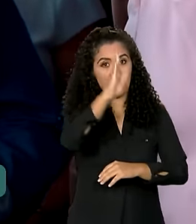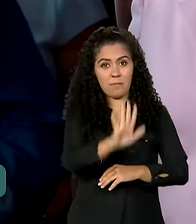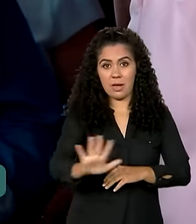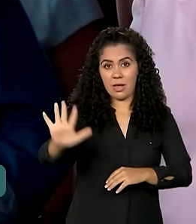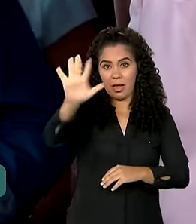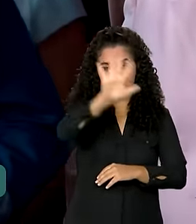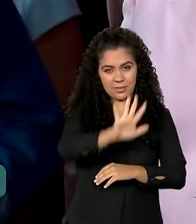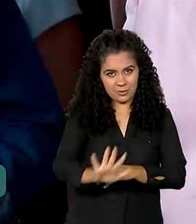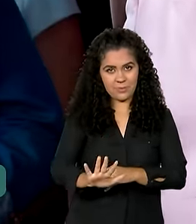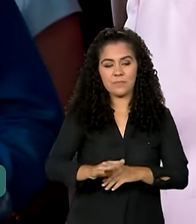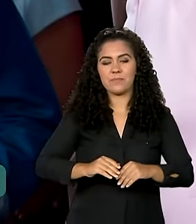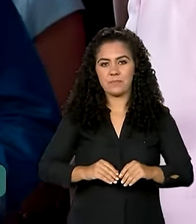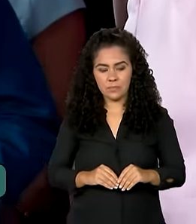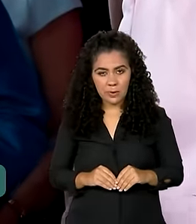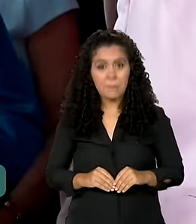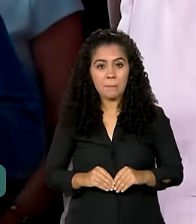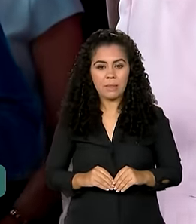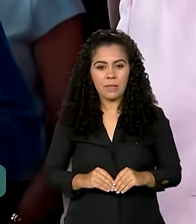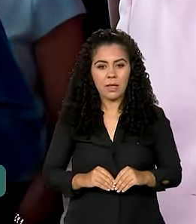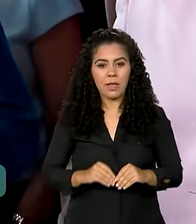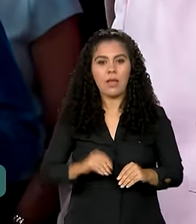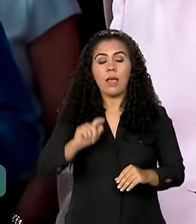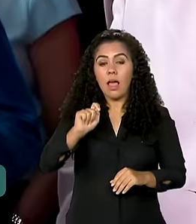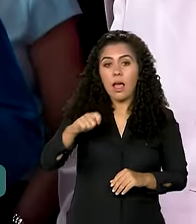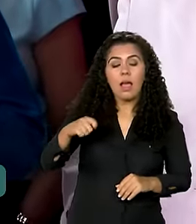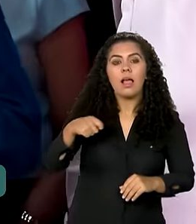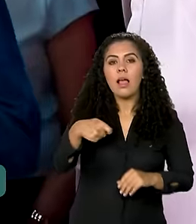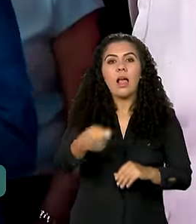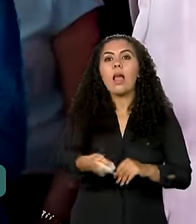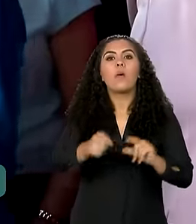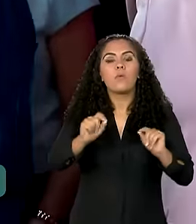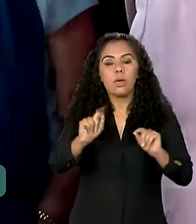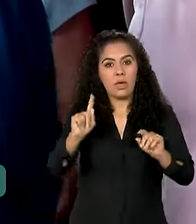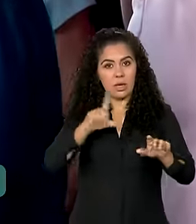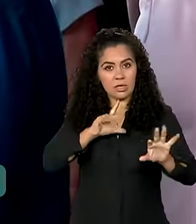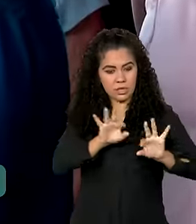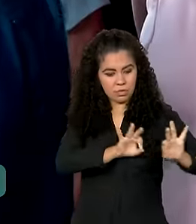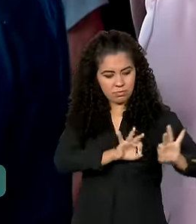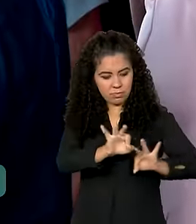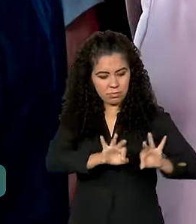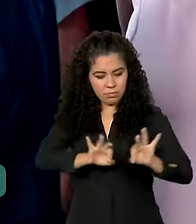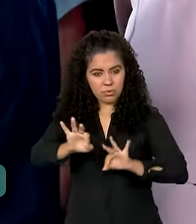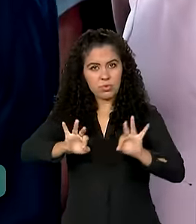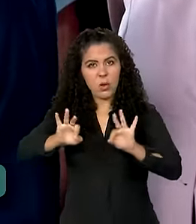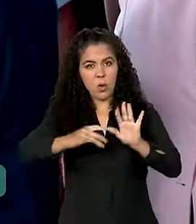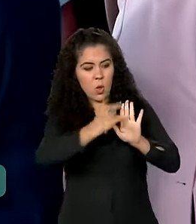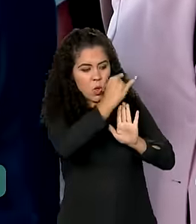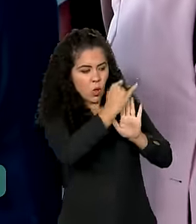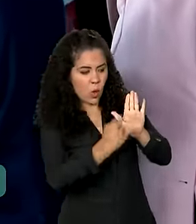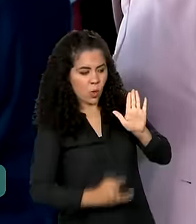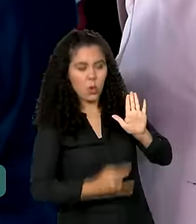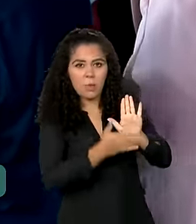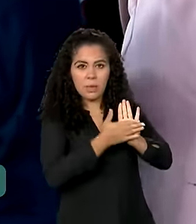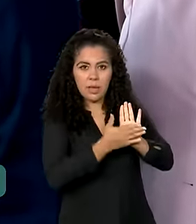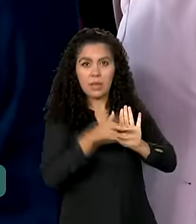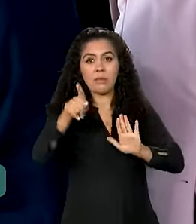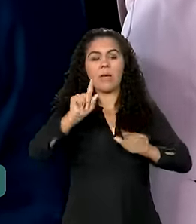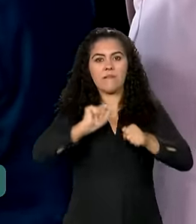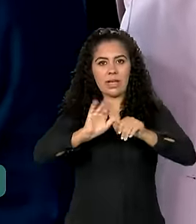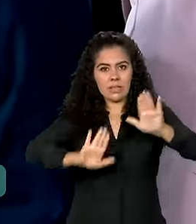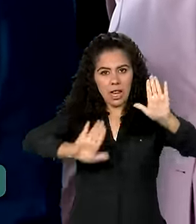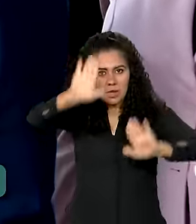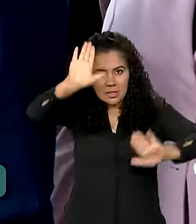Brasil inteiro. Era um martírio, porque a gente fazia o pregão eletrônico, uma empresa ganhava,